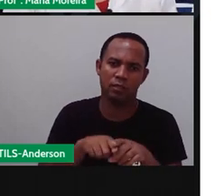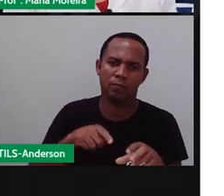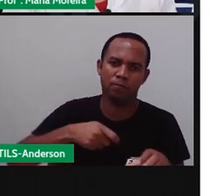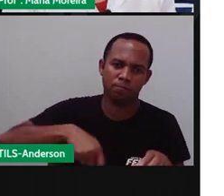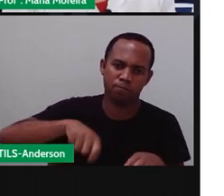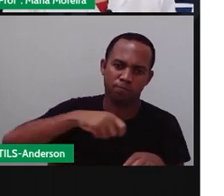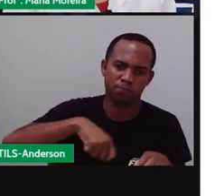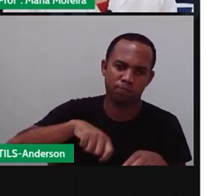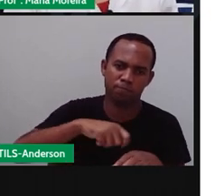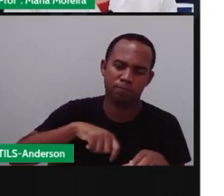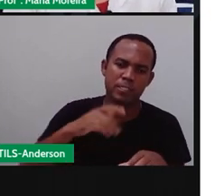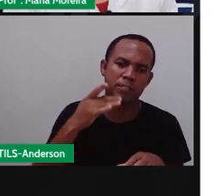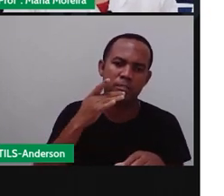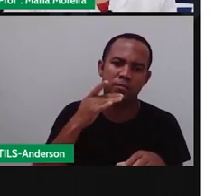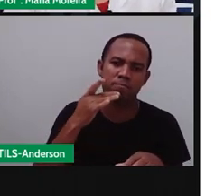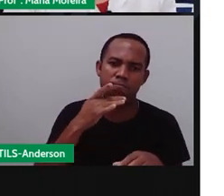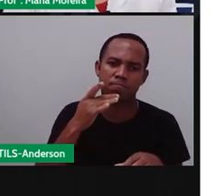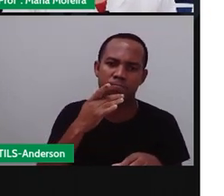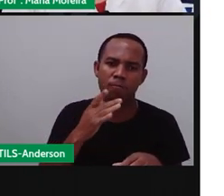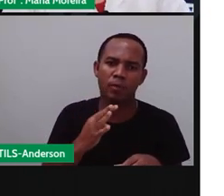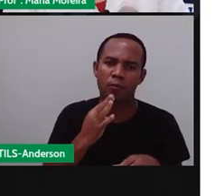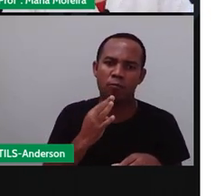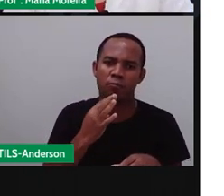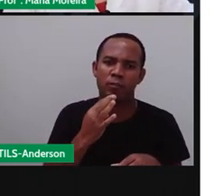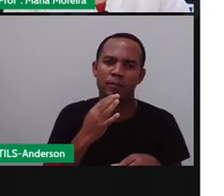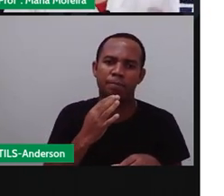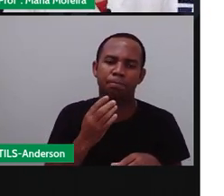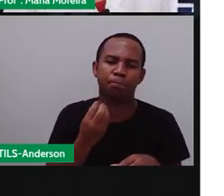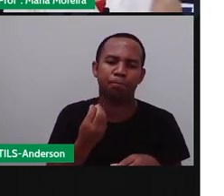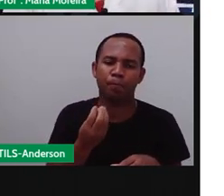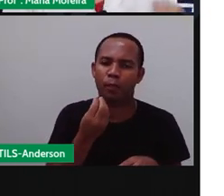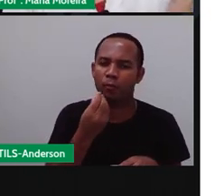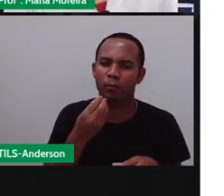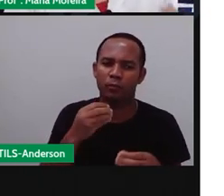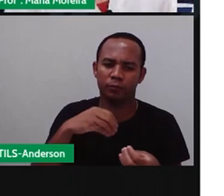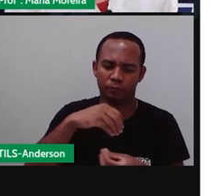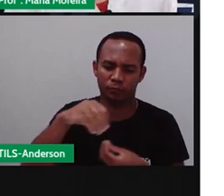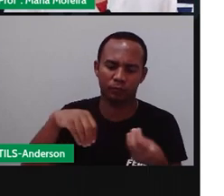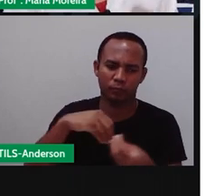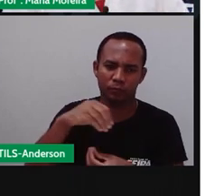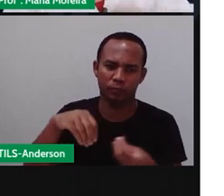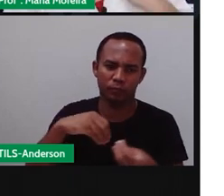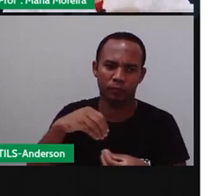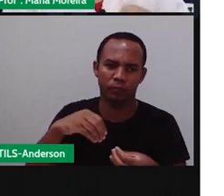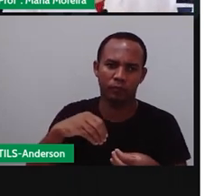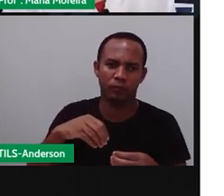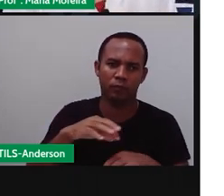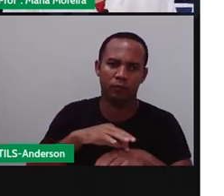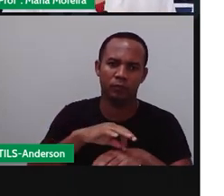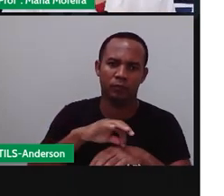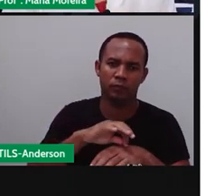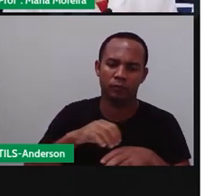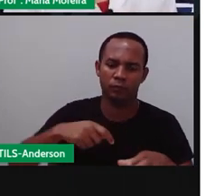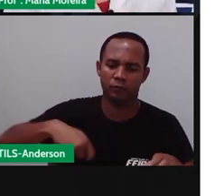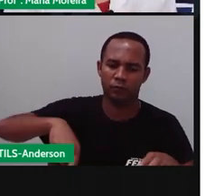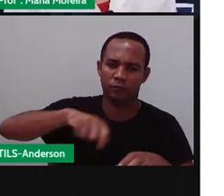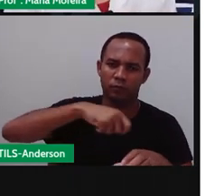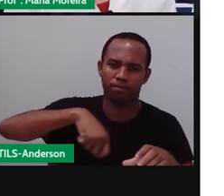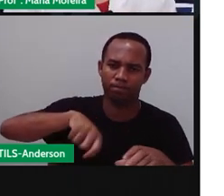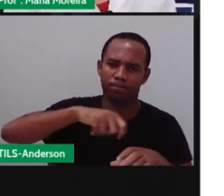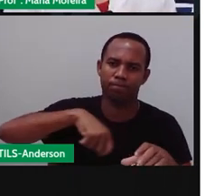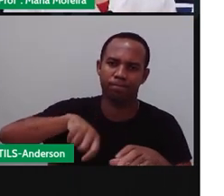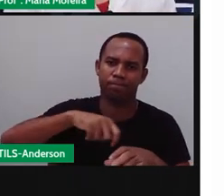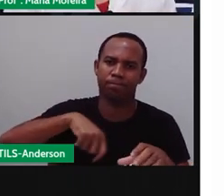cuiabano, que é o nosso pirão que a gente conhece, que a gente pega o caldo da galinha, ou o caldo da carne, põe farinha e põe no fogo. E